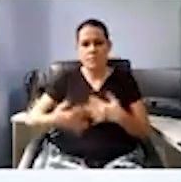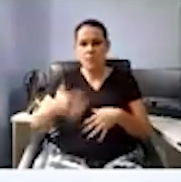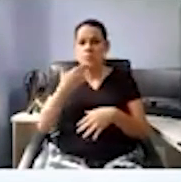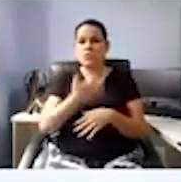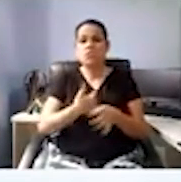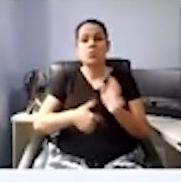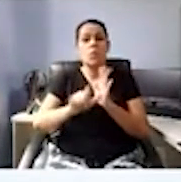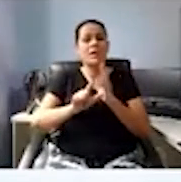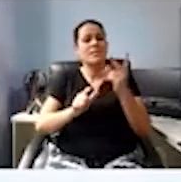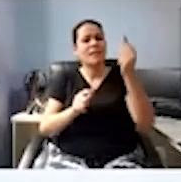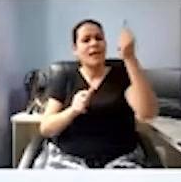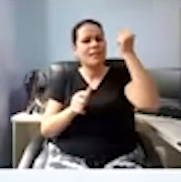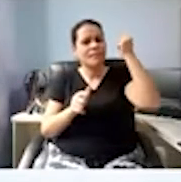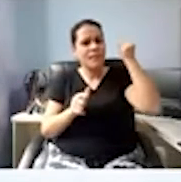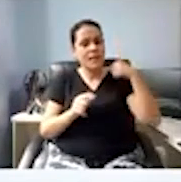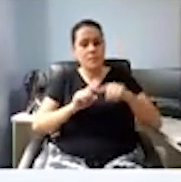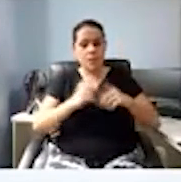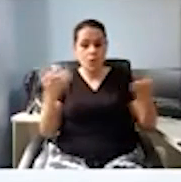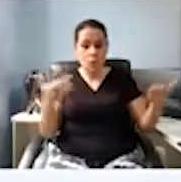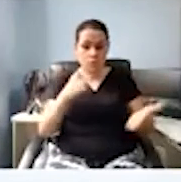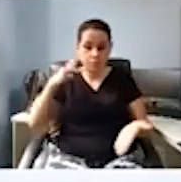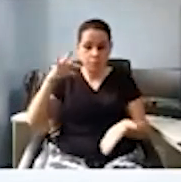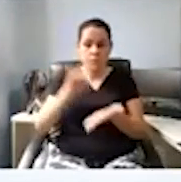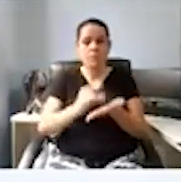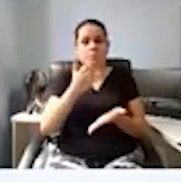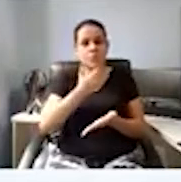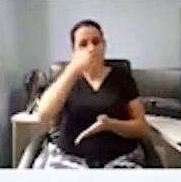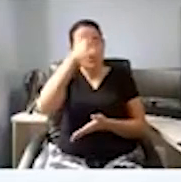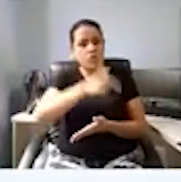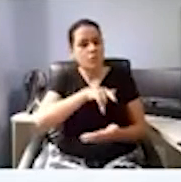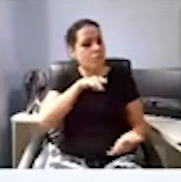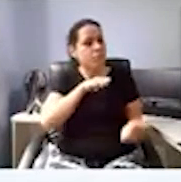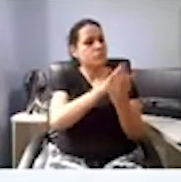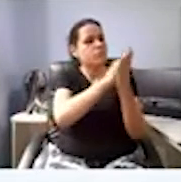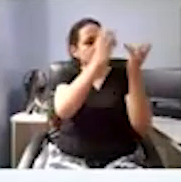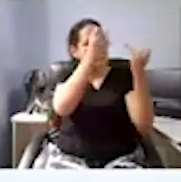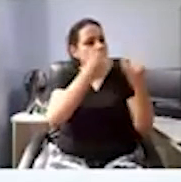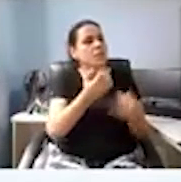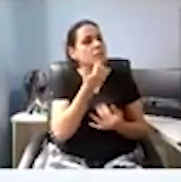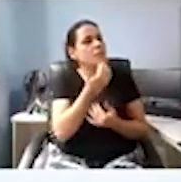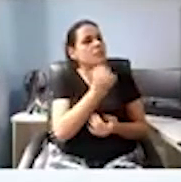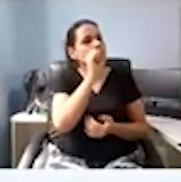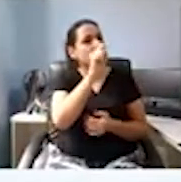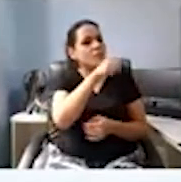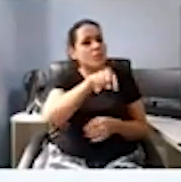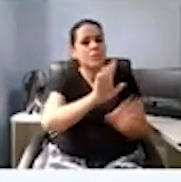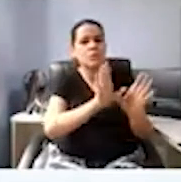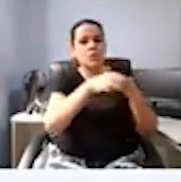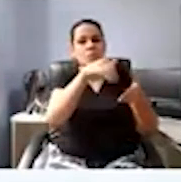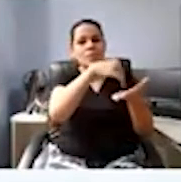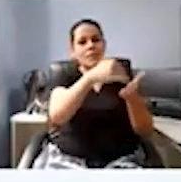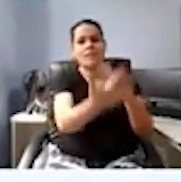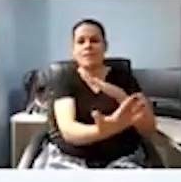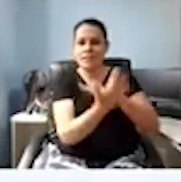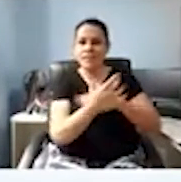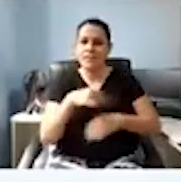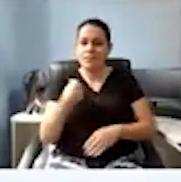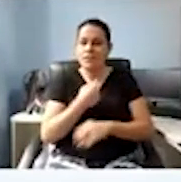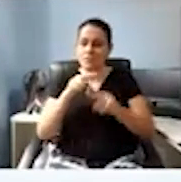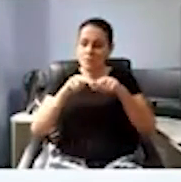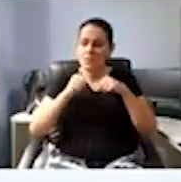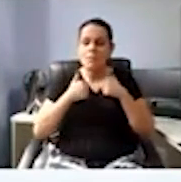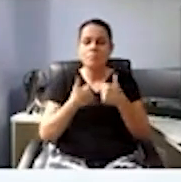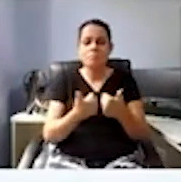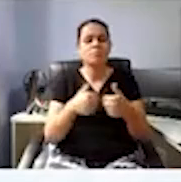lá atrás dessa feira livre. Hoje nós estamos reforçando, batendo ofício e sendo atendido aí pelos secretários. Muito positivo também.